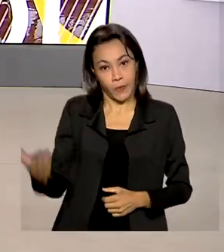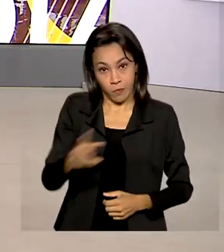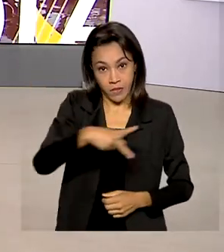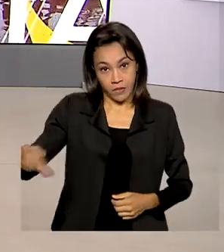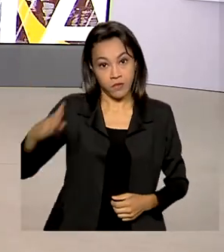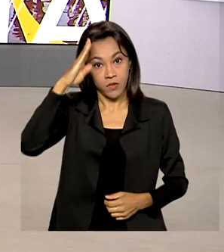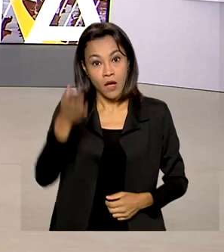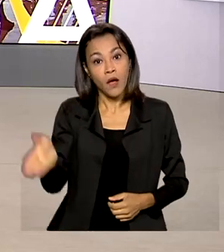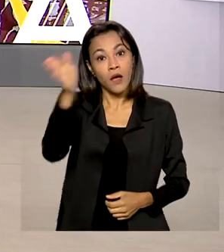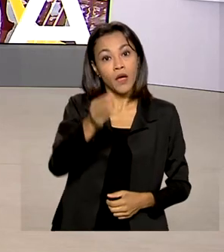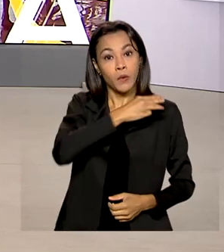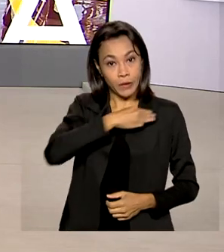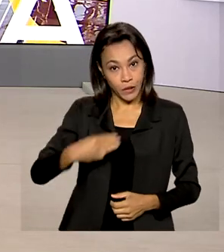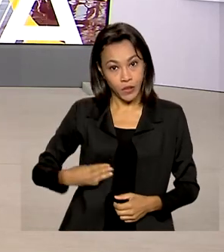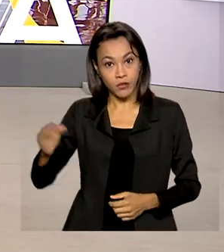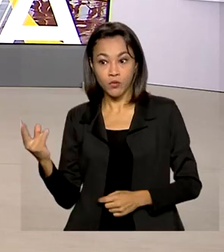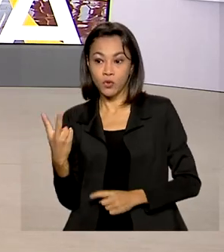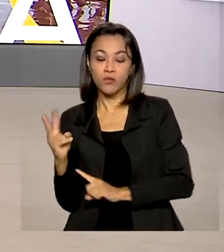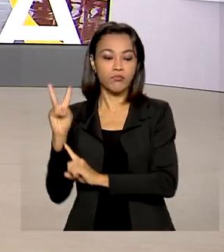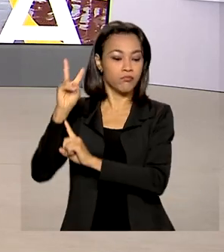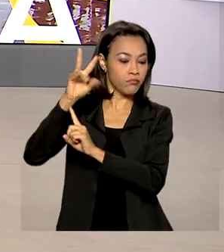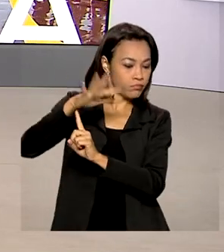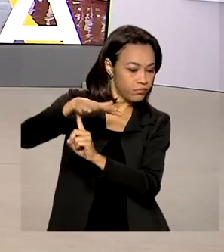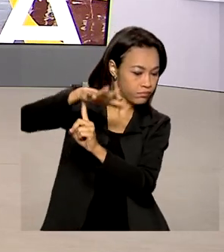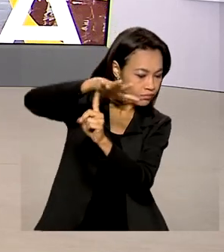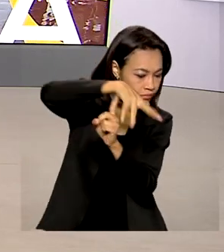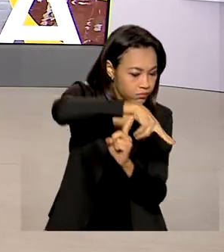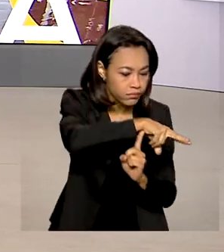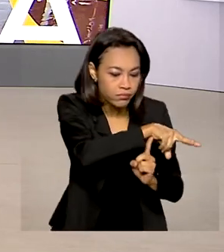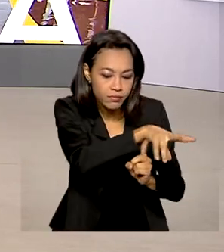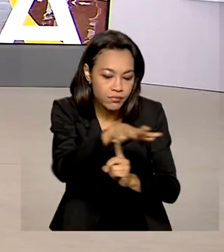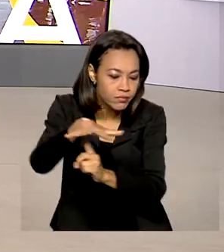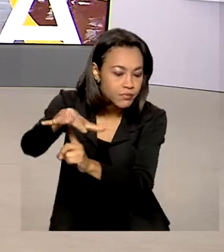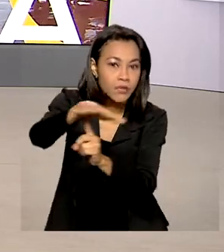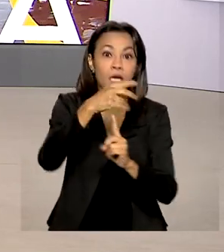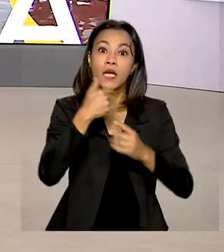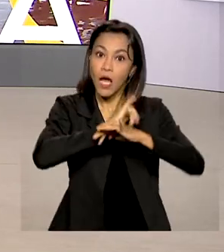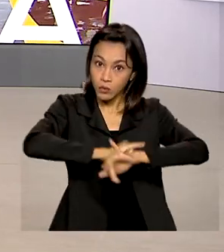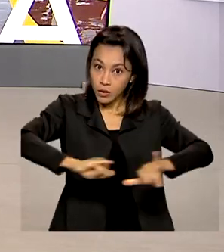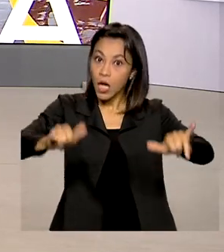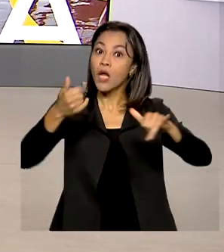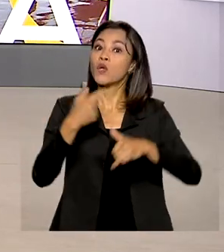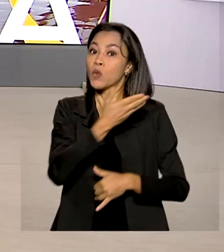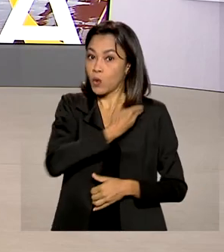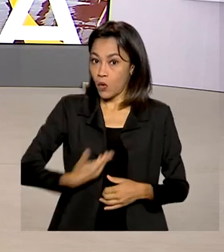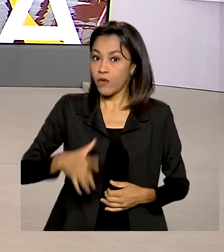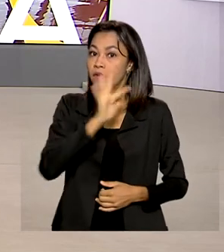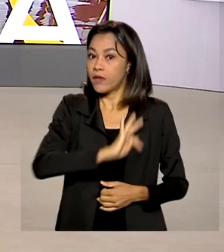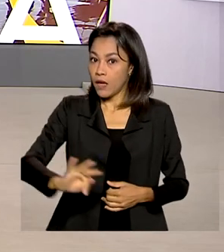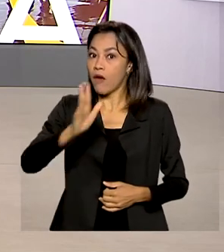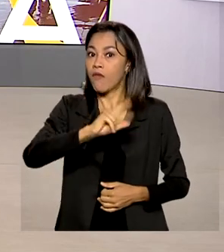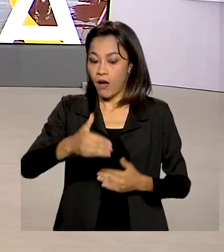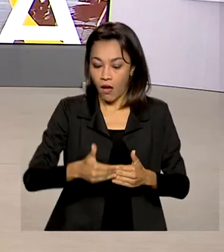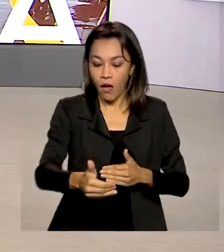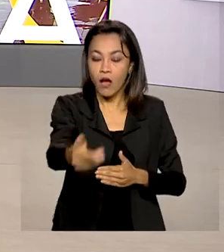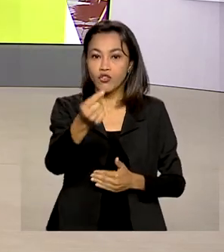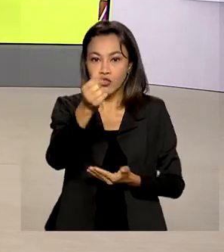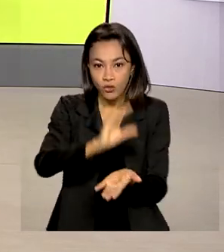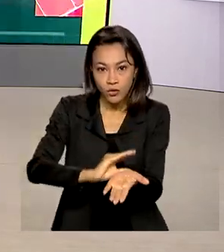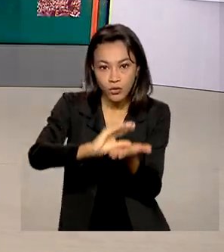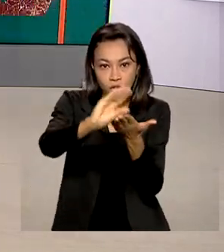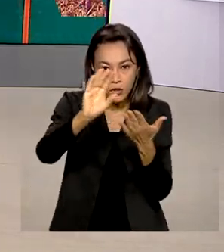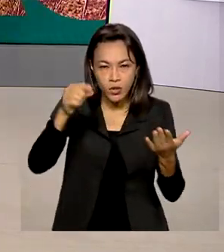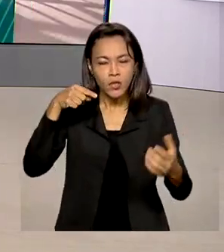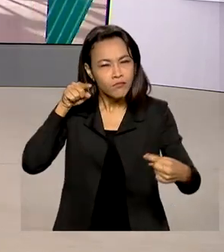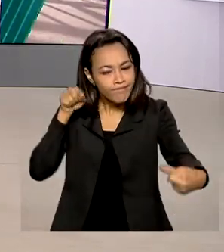ministros sobrevoaram áreas atingidas e anunciaram que o governo federal vai disponibilizar recursos de acordo com as